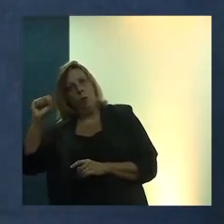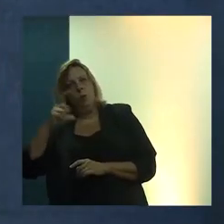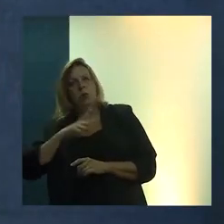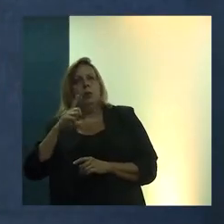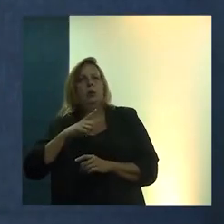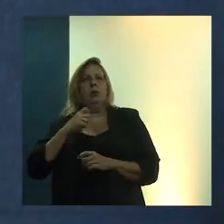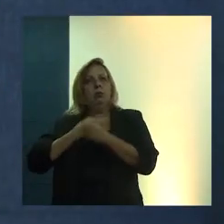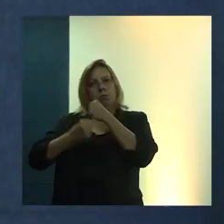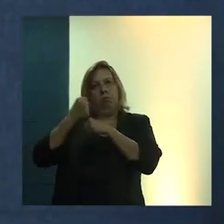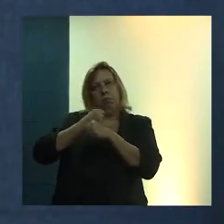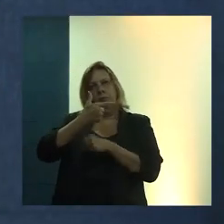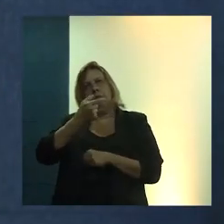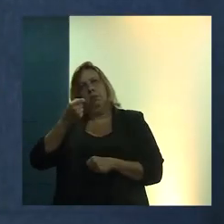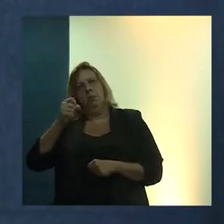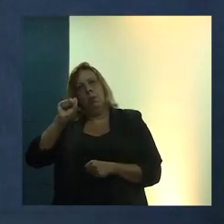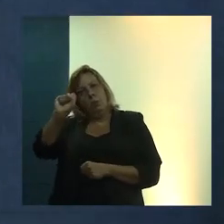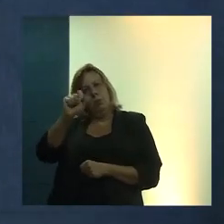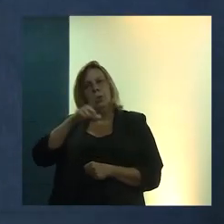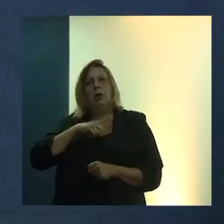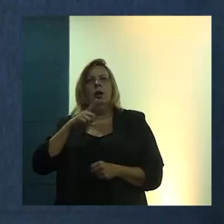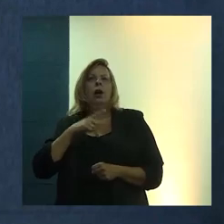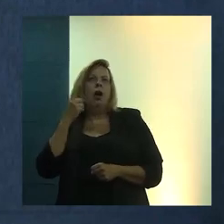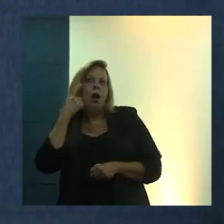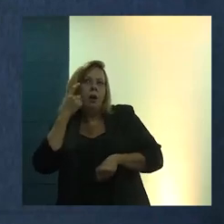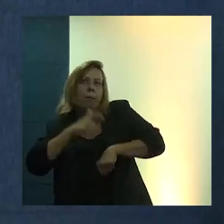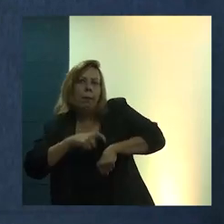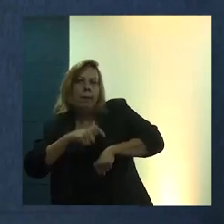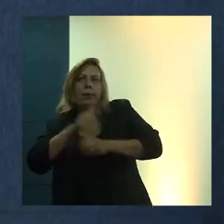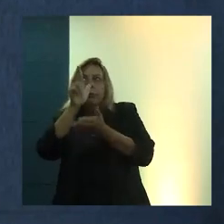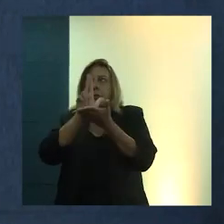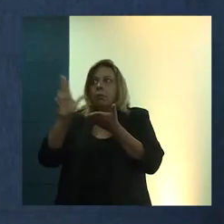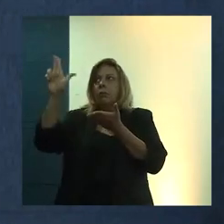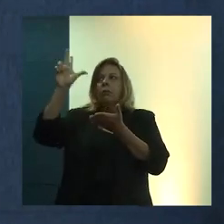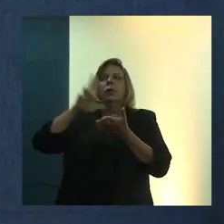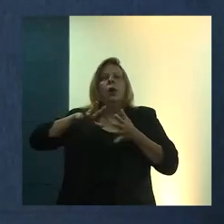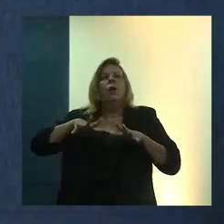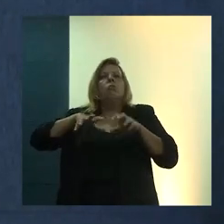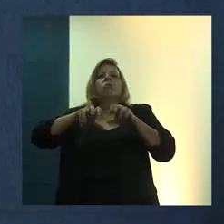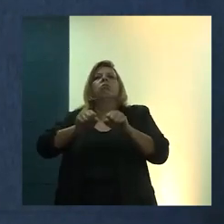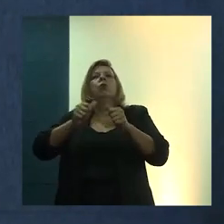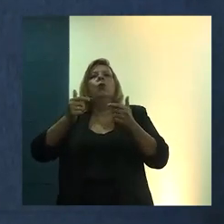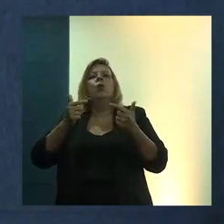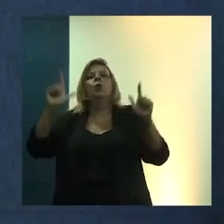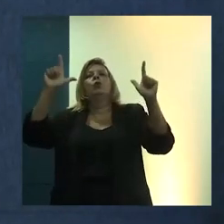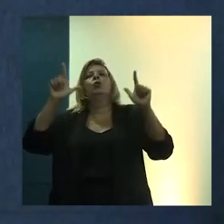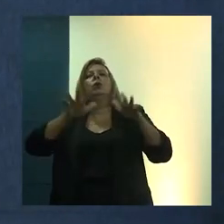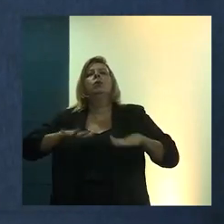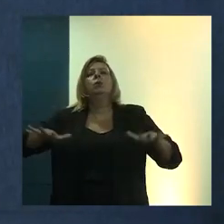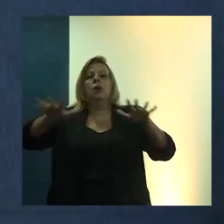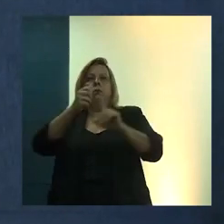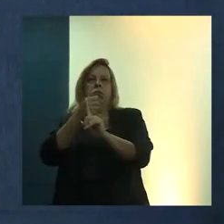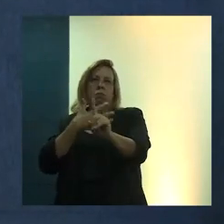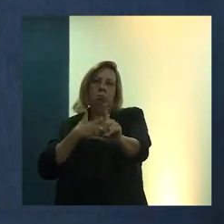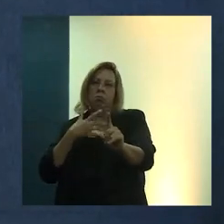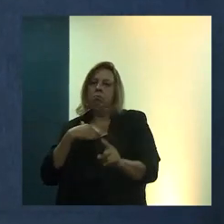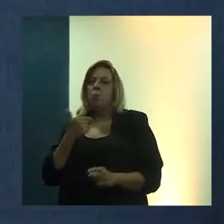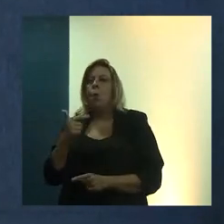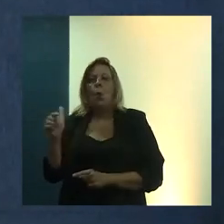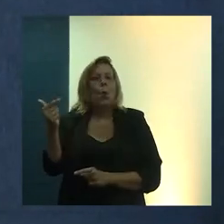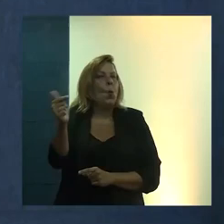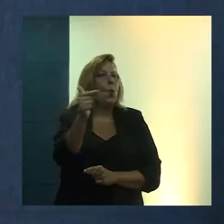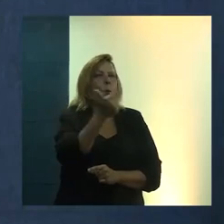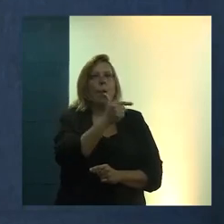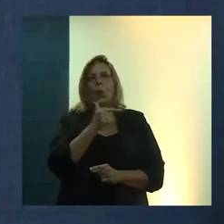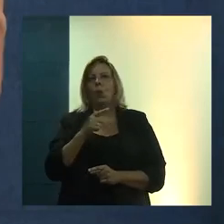nós entendíamos que era o momento da universidade ocupar um outro espaço extensionista, um espaço que não estava ocupado,